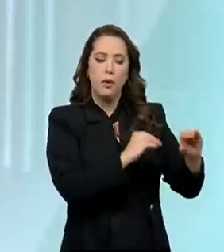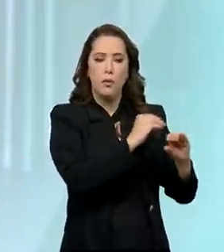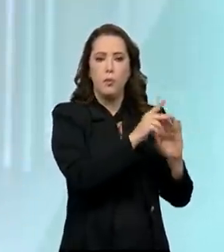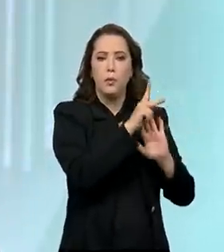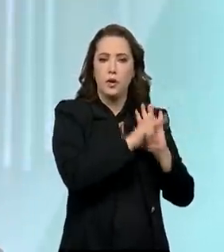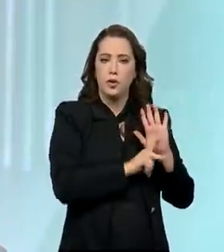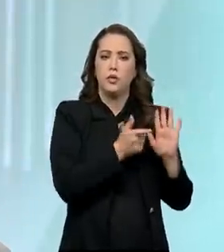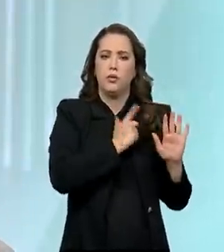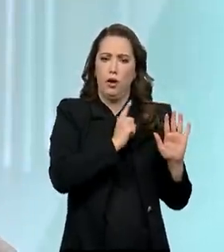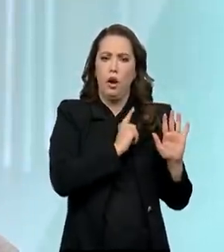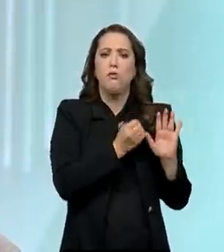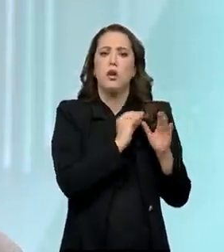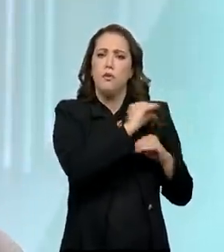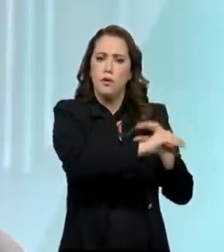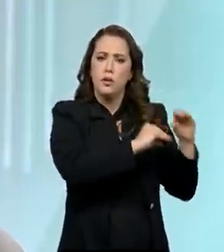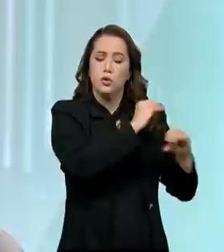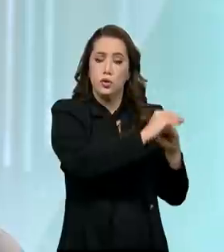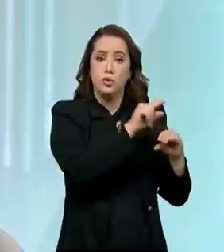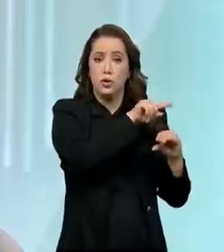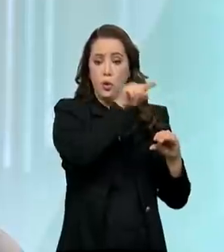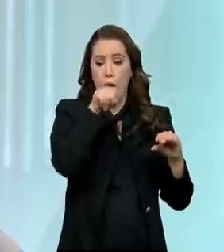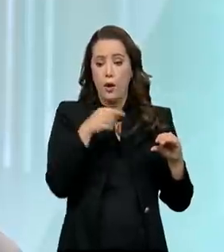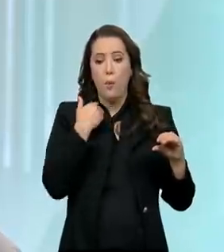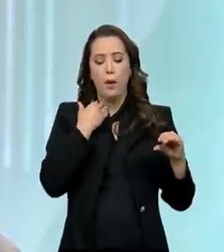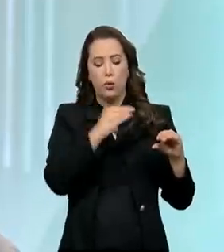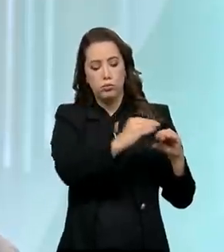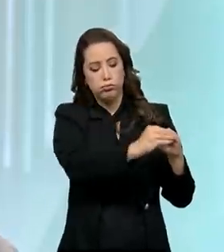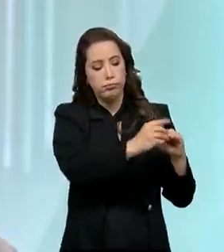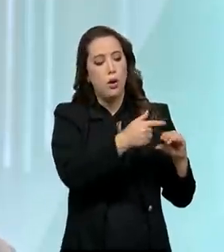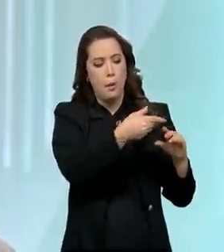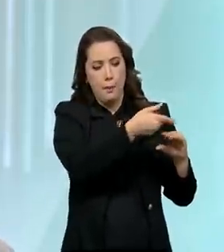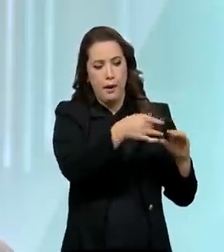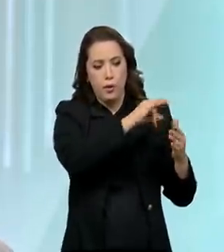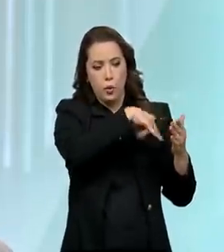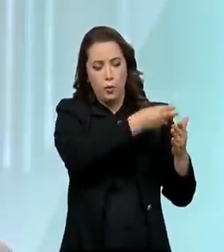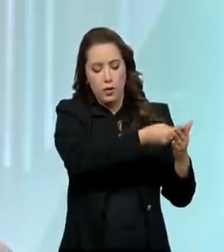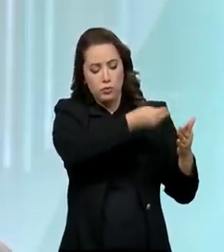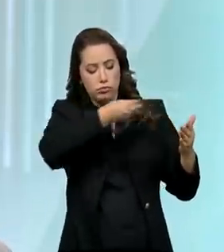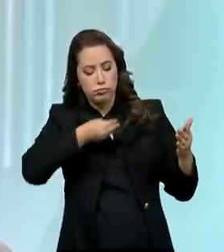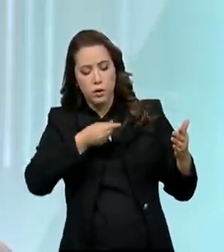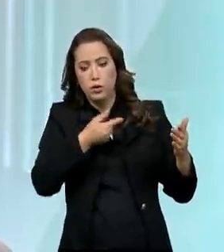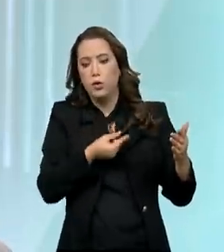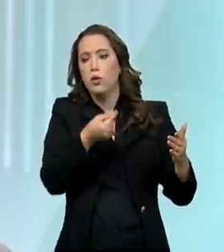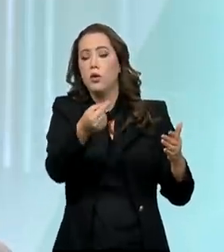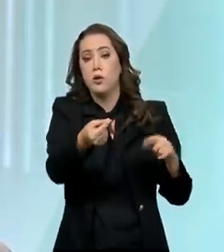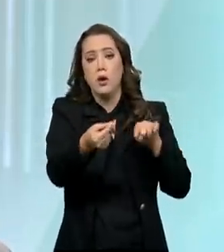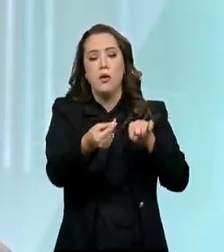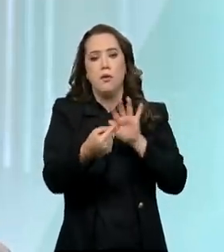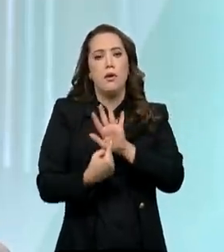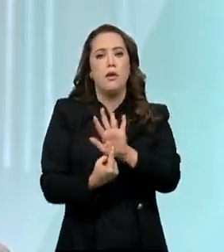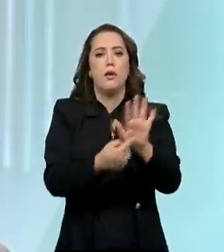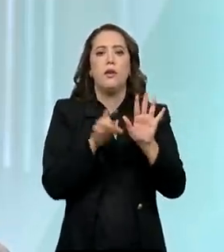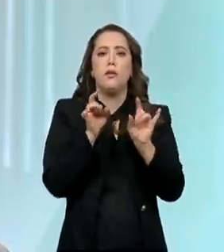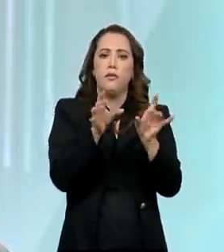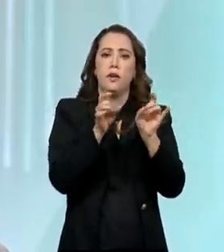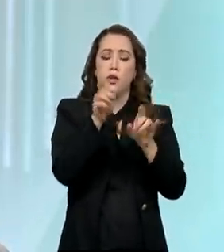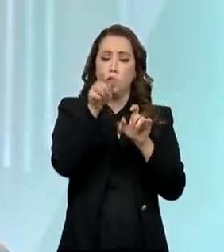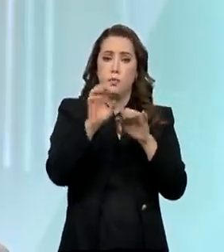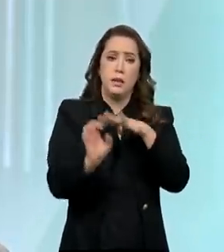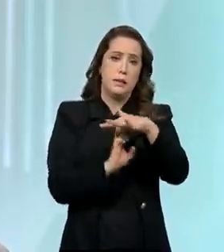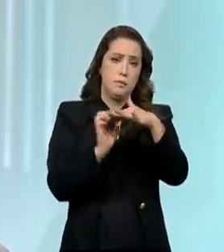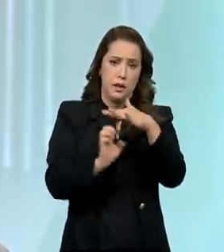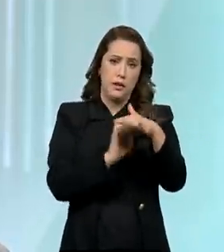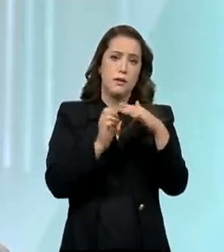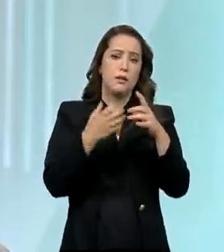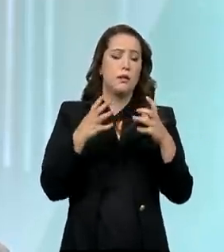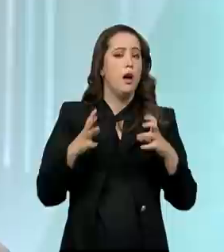projetos. E, portanto, o banco vai lá e revende esses créditos de carbono para quem são aqueles mais poluidores das indústrias. Então, esse